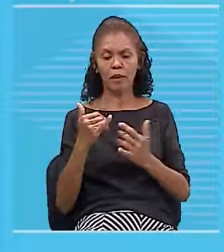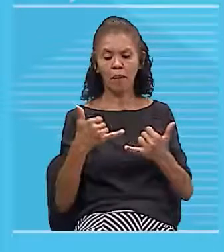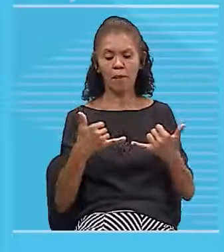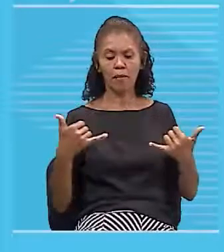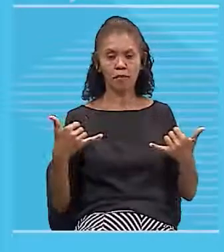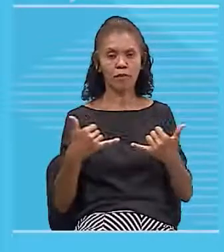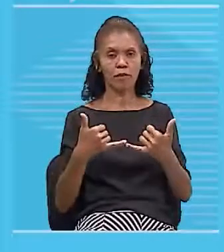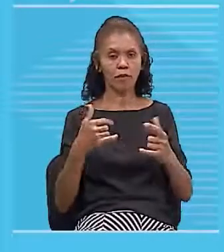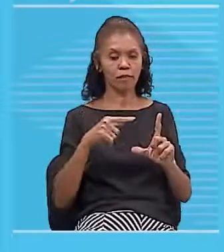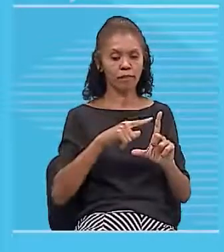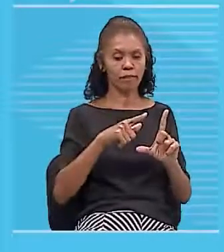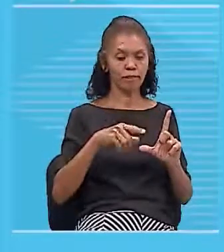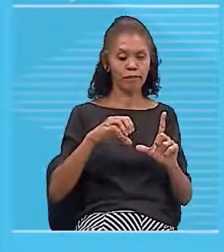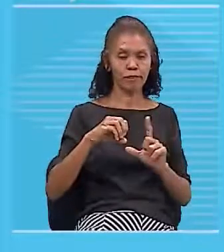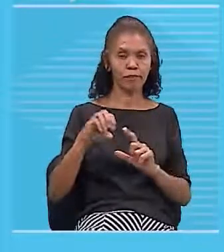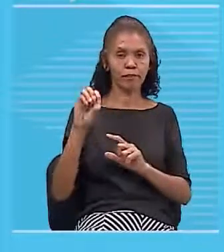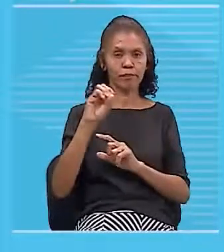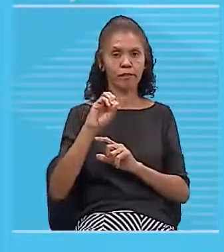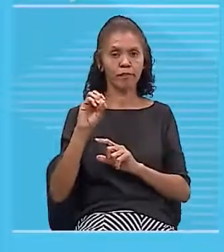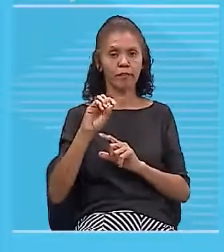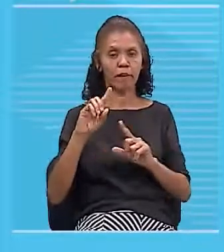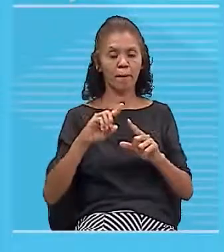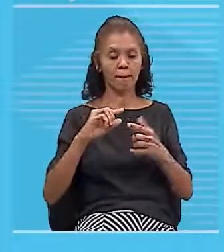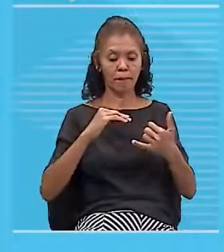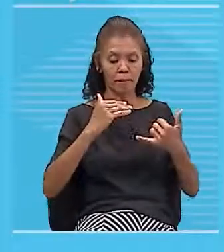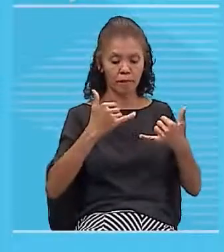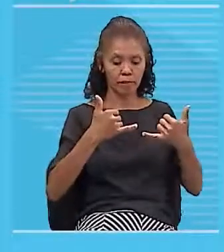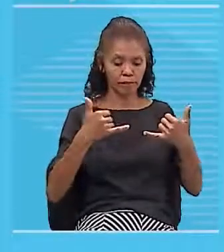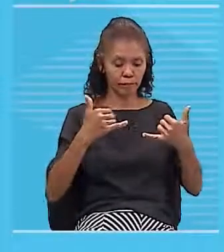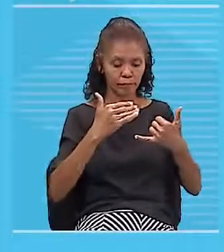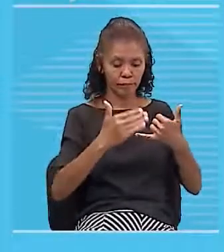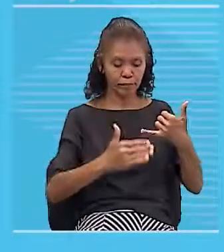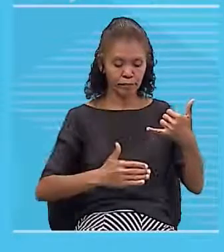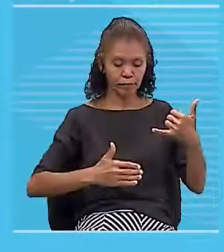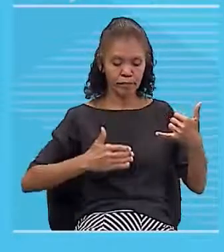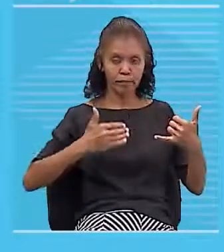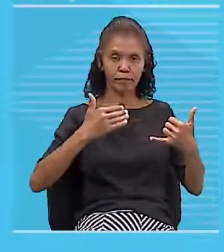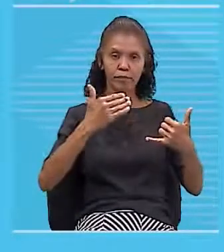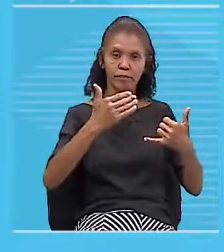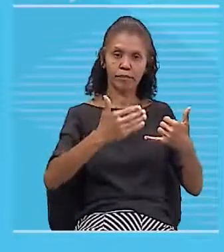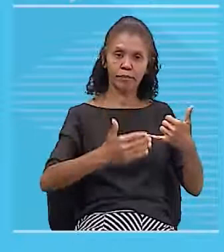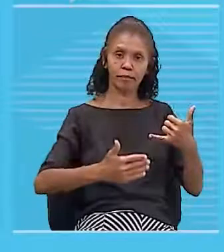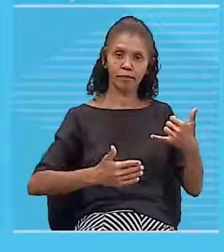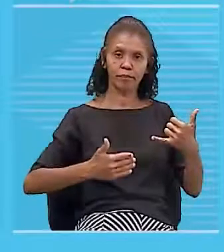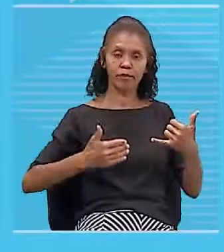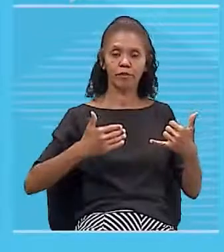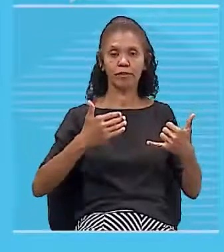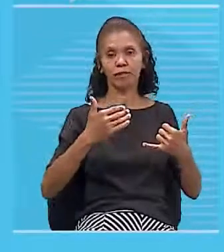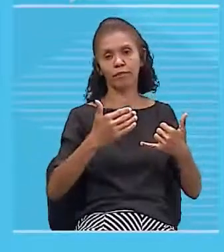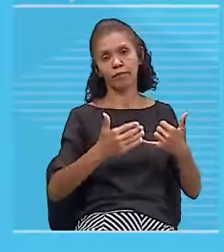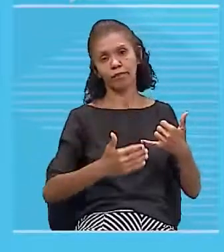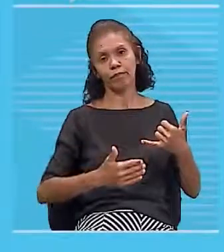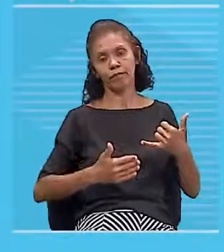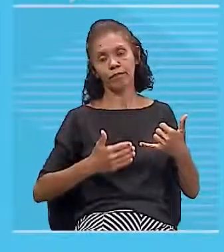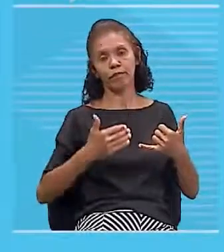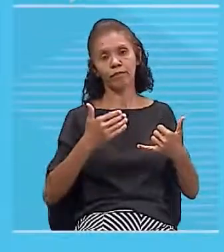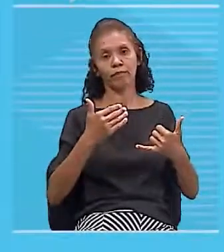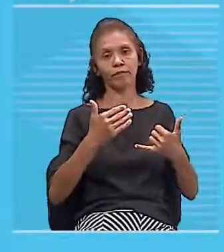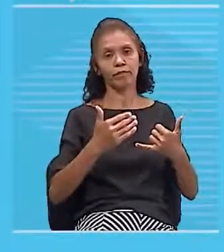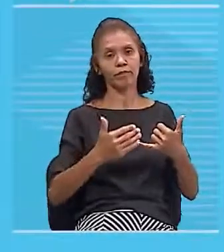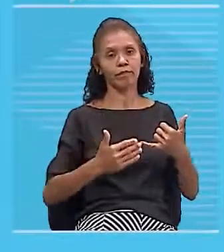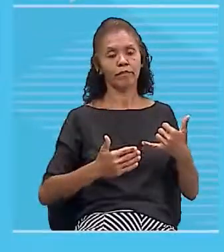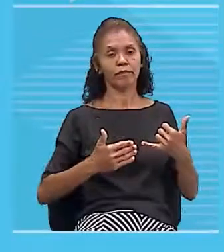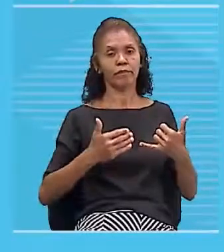envolve o fio sempre está circulando ali o fio condutor como se